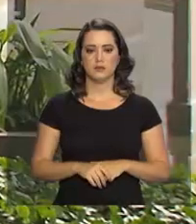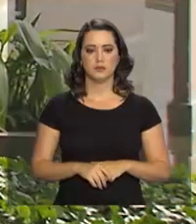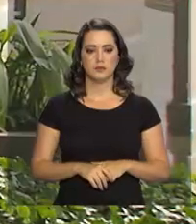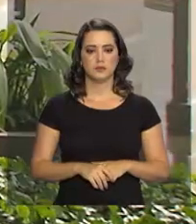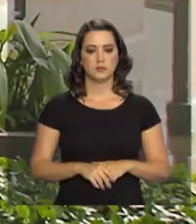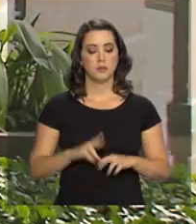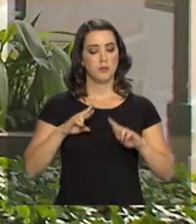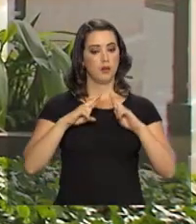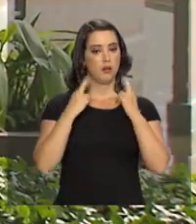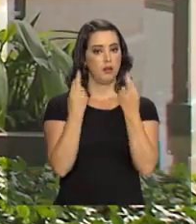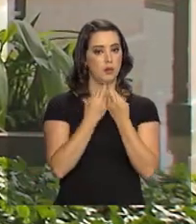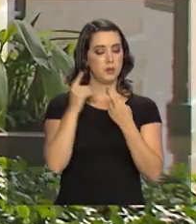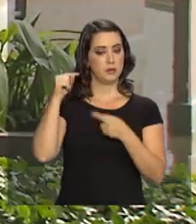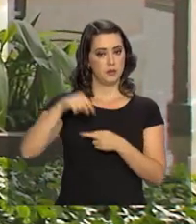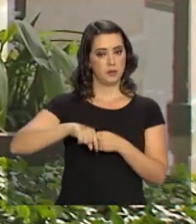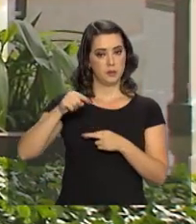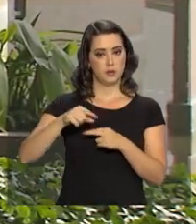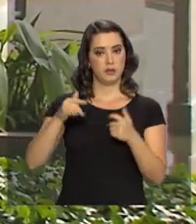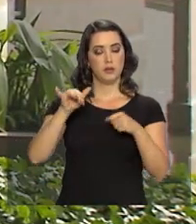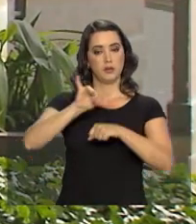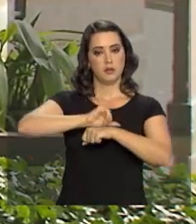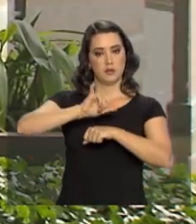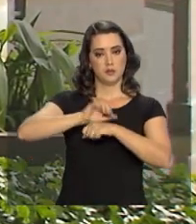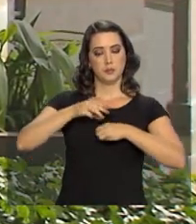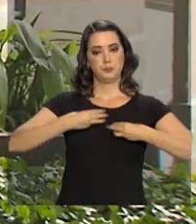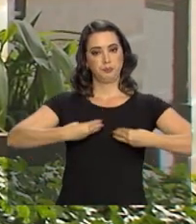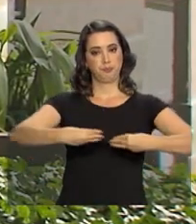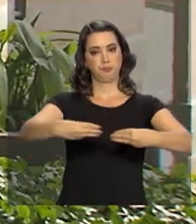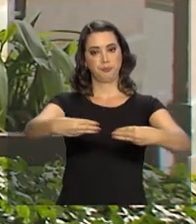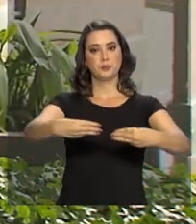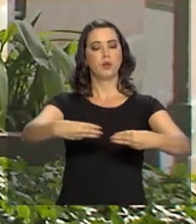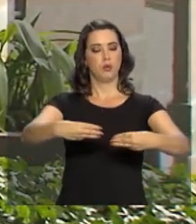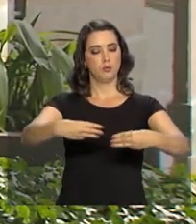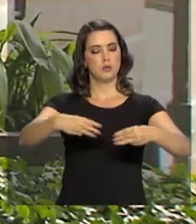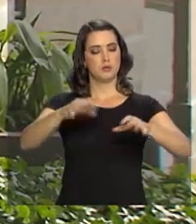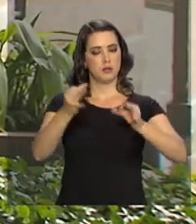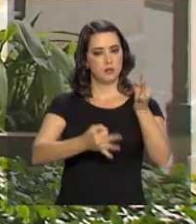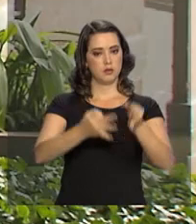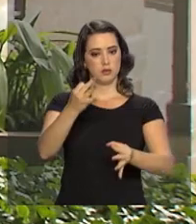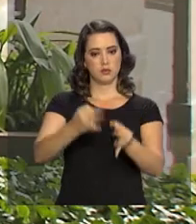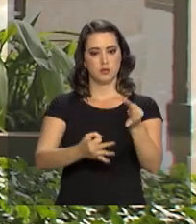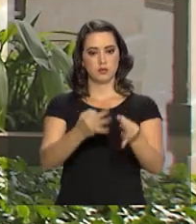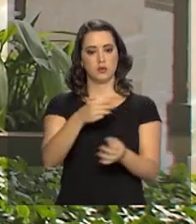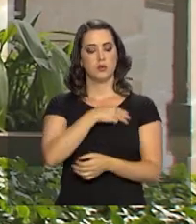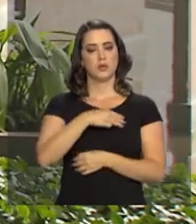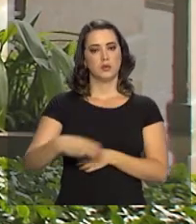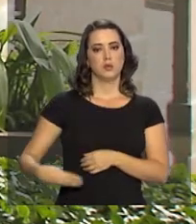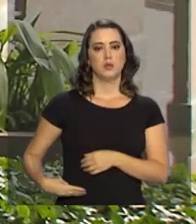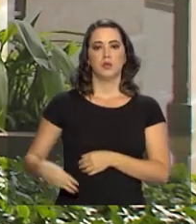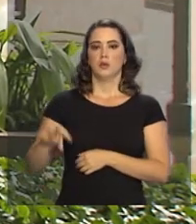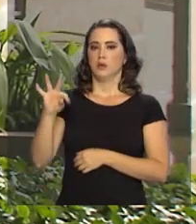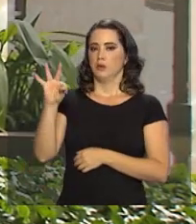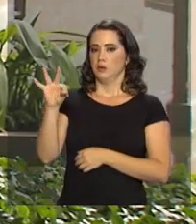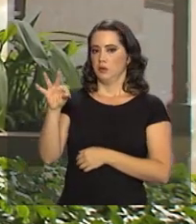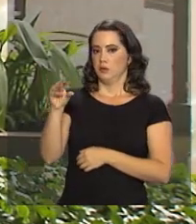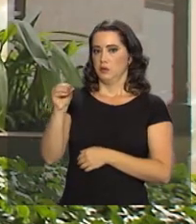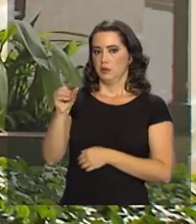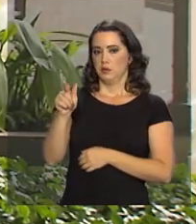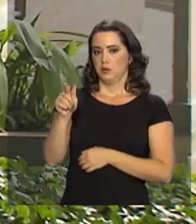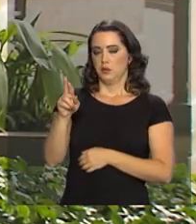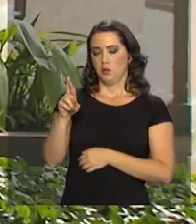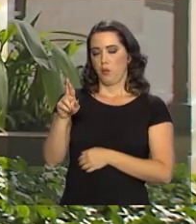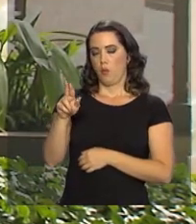Em reunião aqui na sede do Ministério da Justiça em Brasília, o ministro Torquato Jardim e o juiz Sérgio Moro